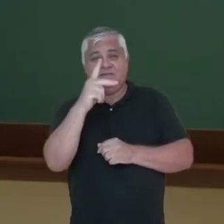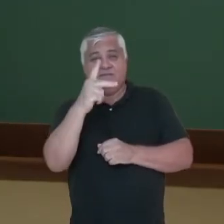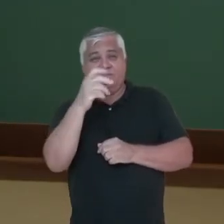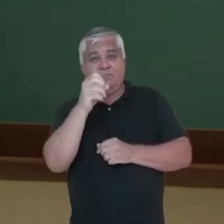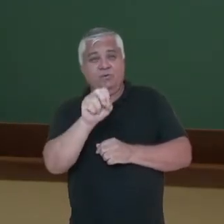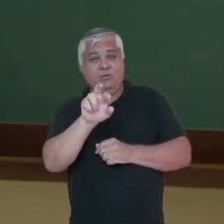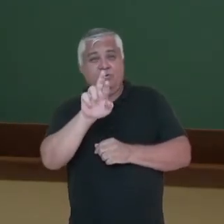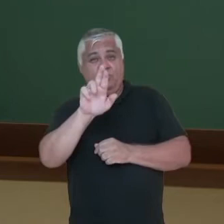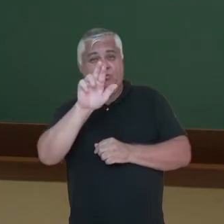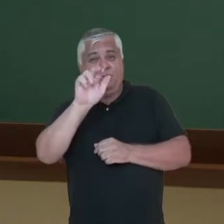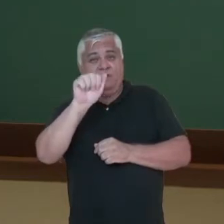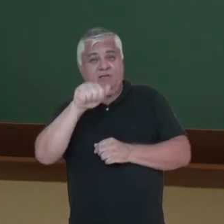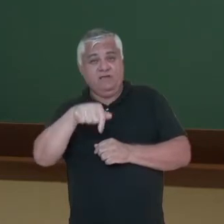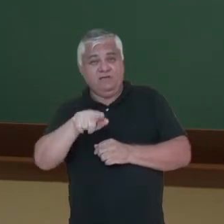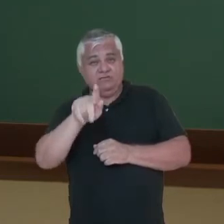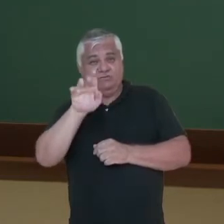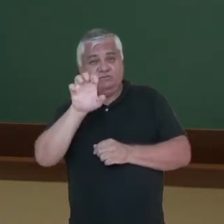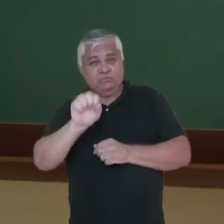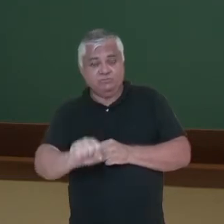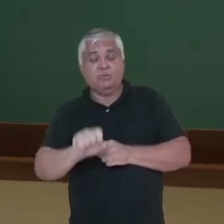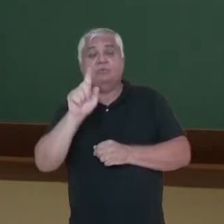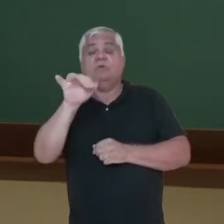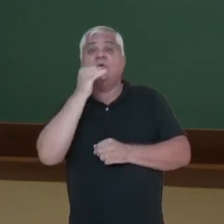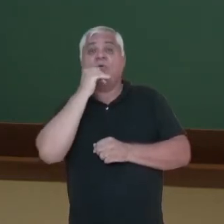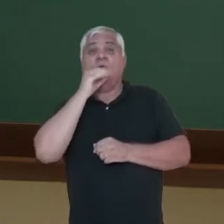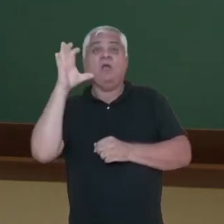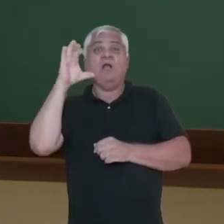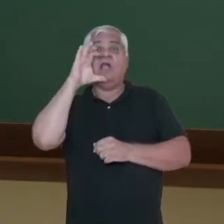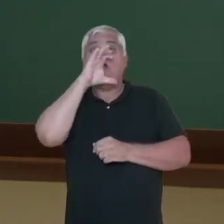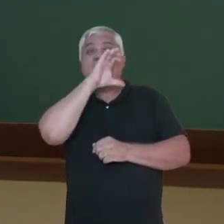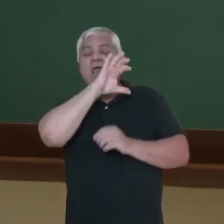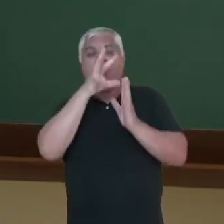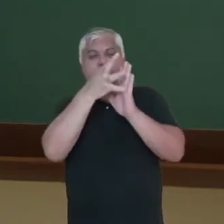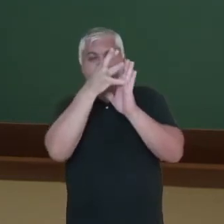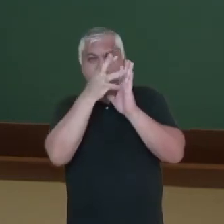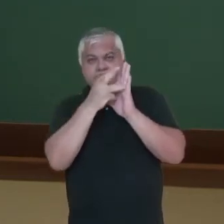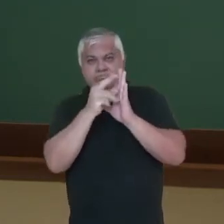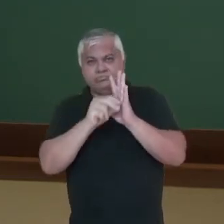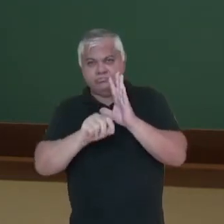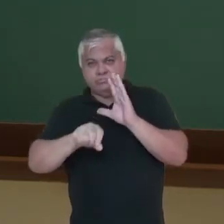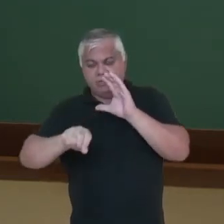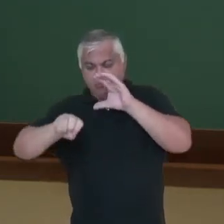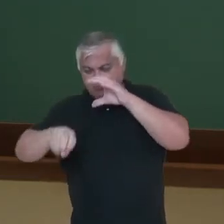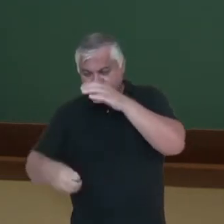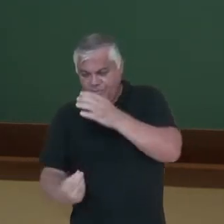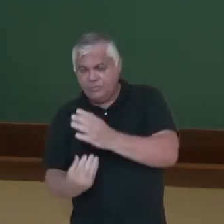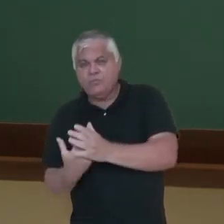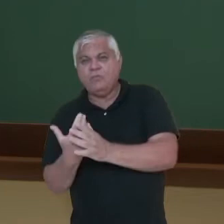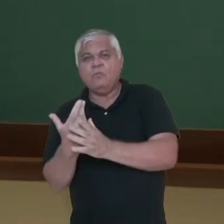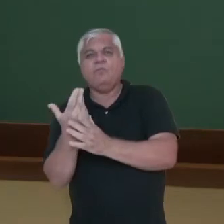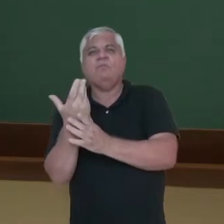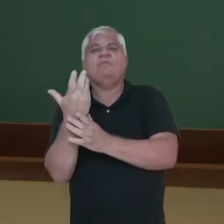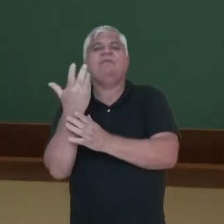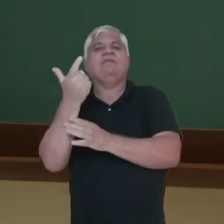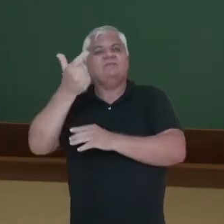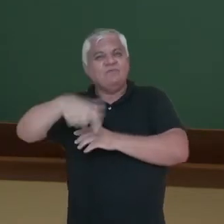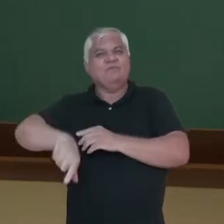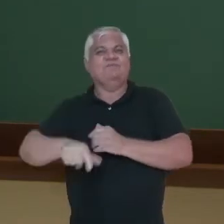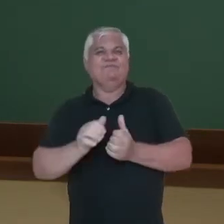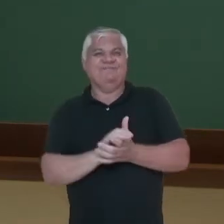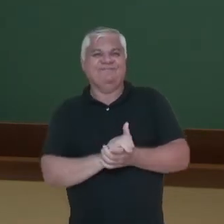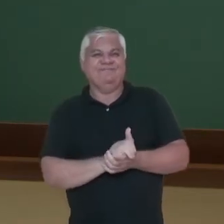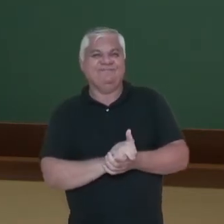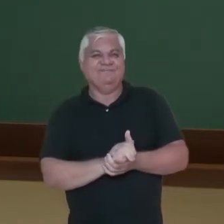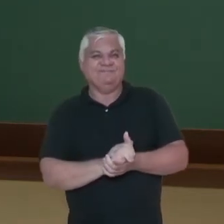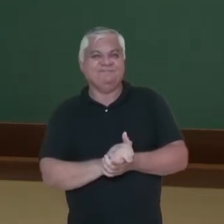esporos, que com o calor são liberados no solo úmido, e vai formar uma nova estrutura, onde de fato vai ocorrer a reprodução.